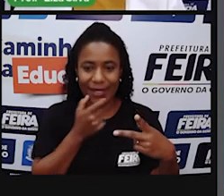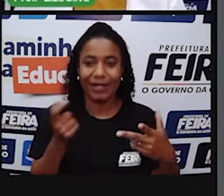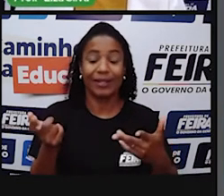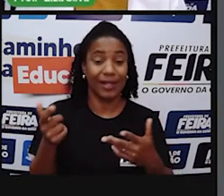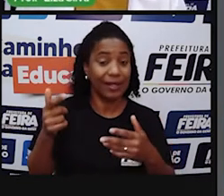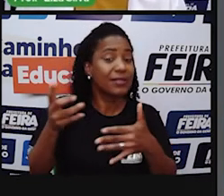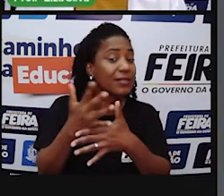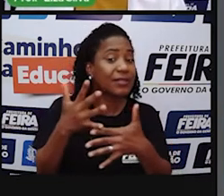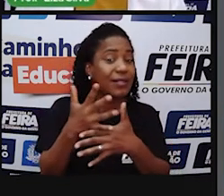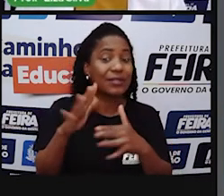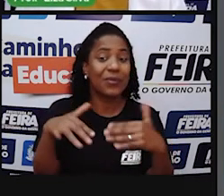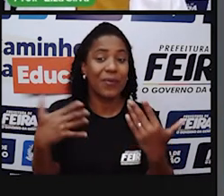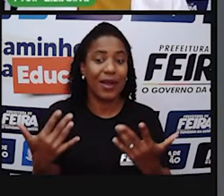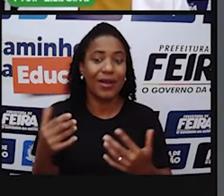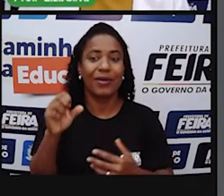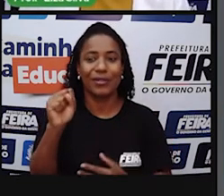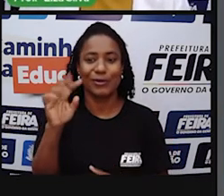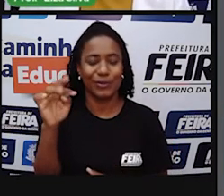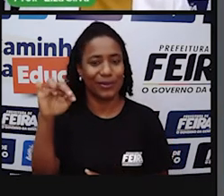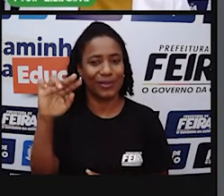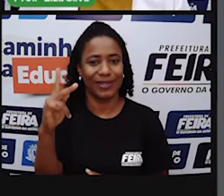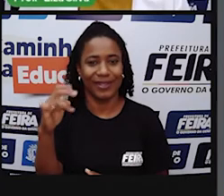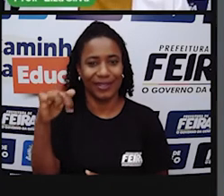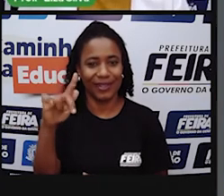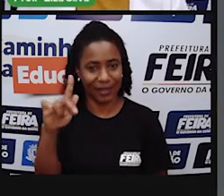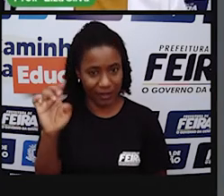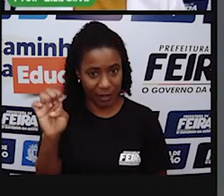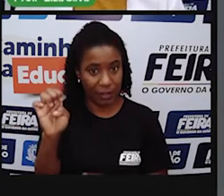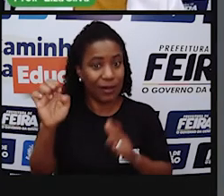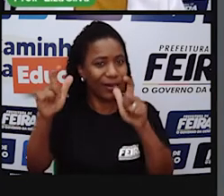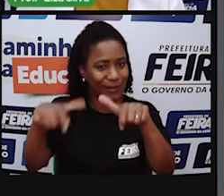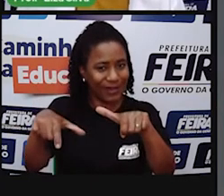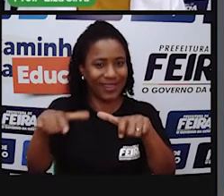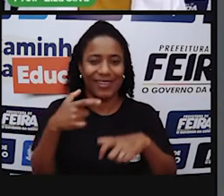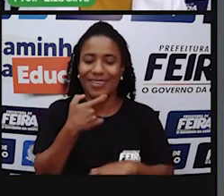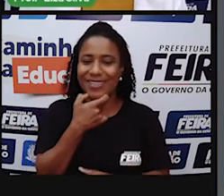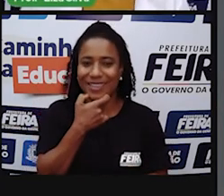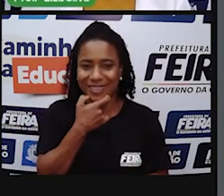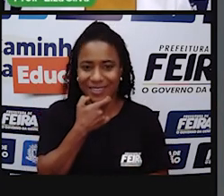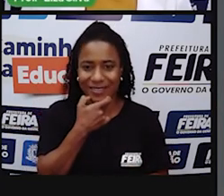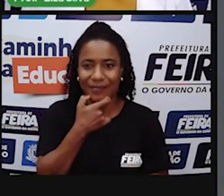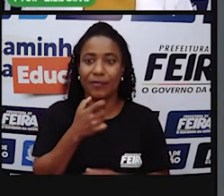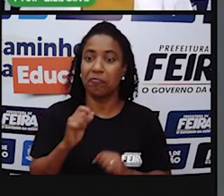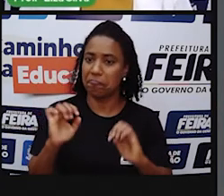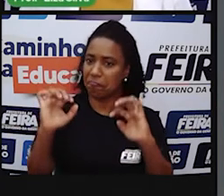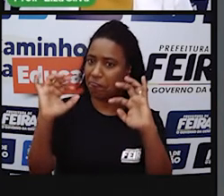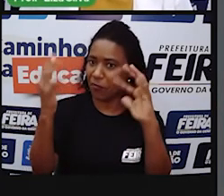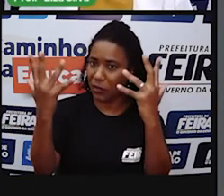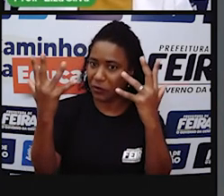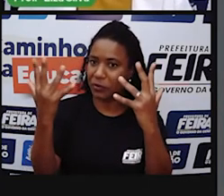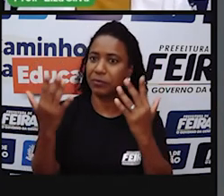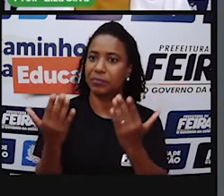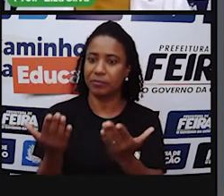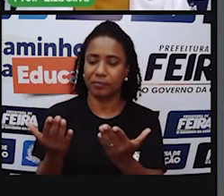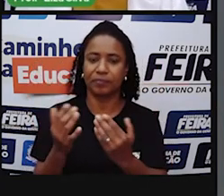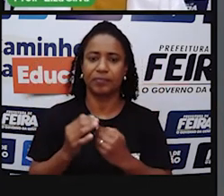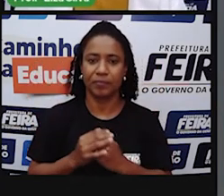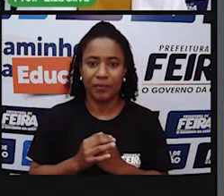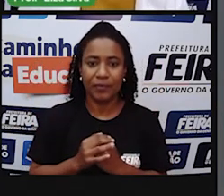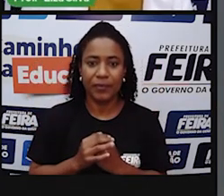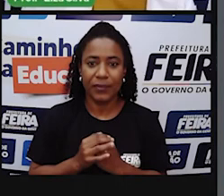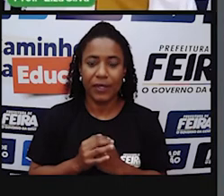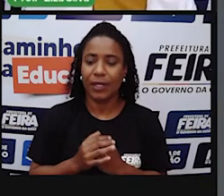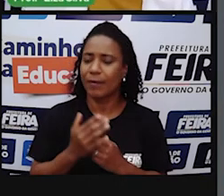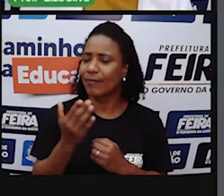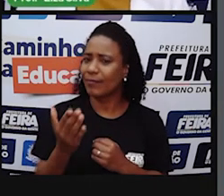cidade de Estonia No condado de Leedshire Na Inglaterra Estamos falando Na